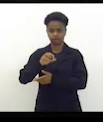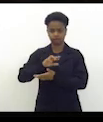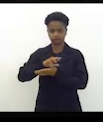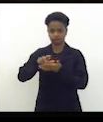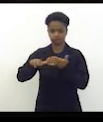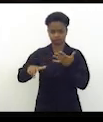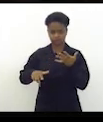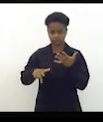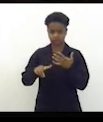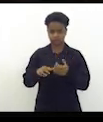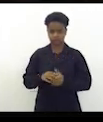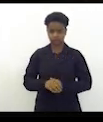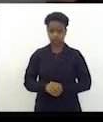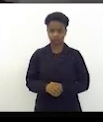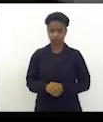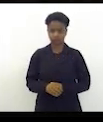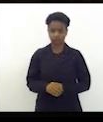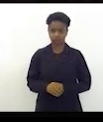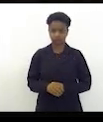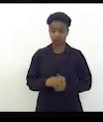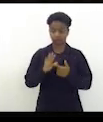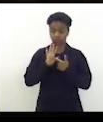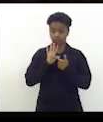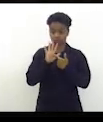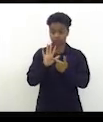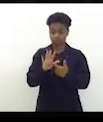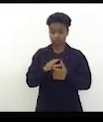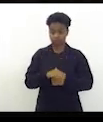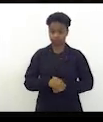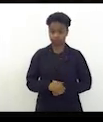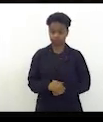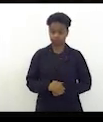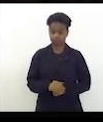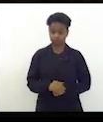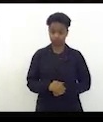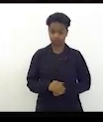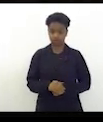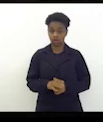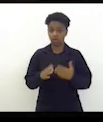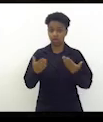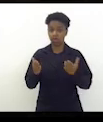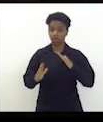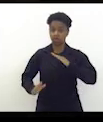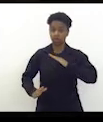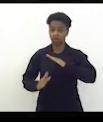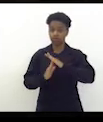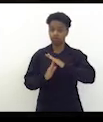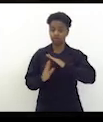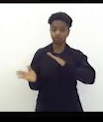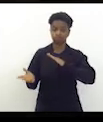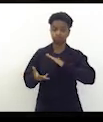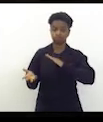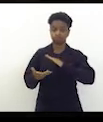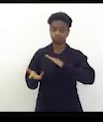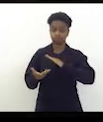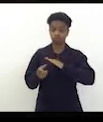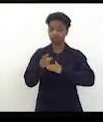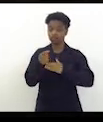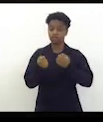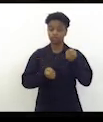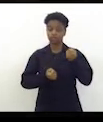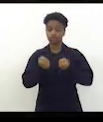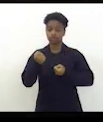digitais dizendo assim velocidade máxima 50 o senhor está dirigindo a